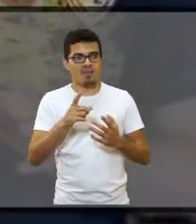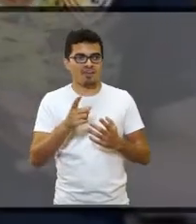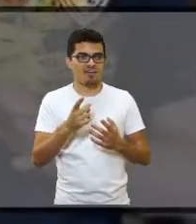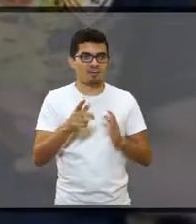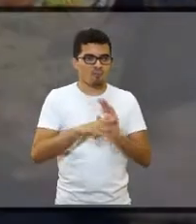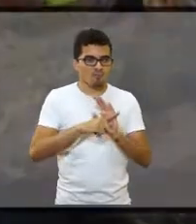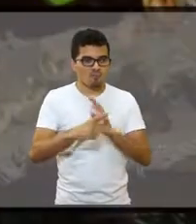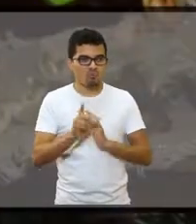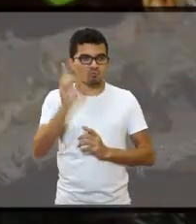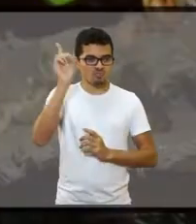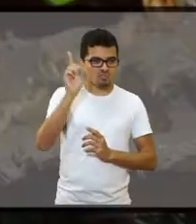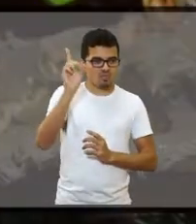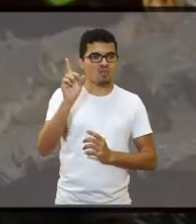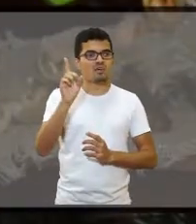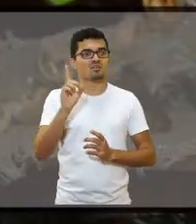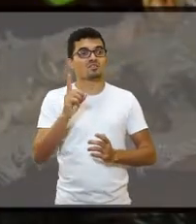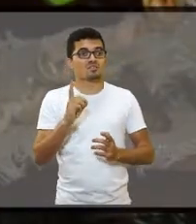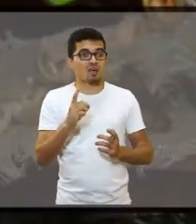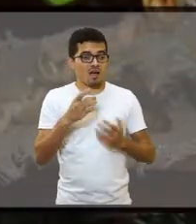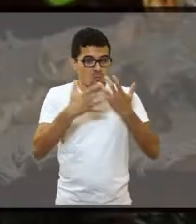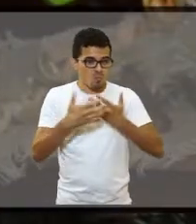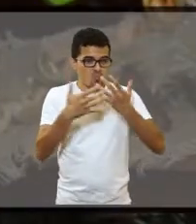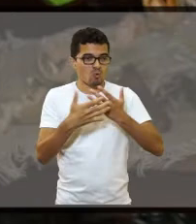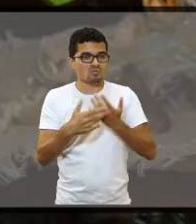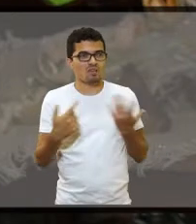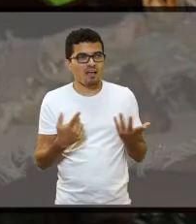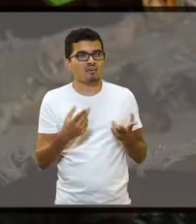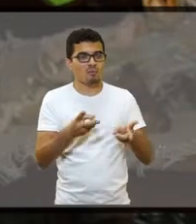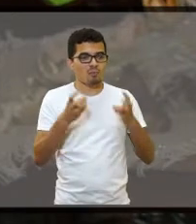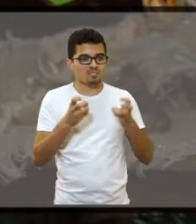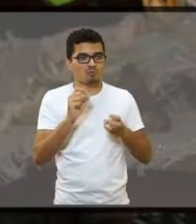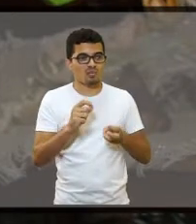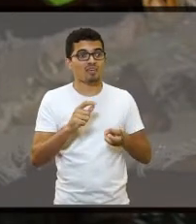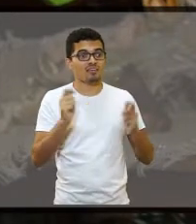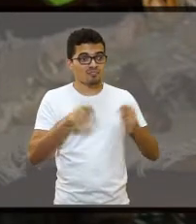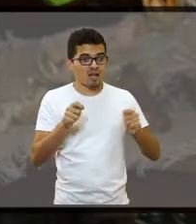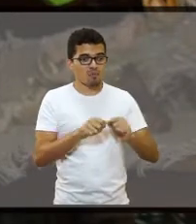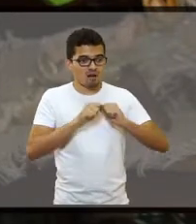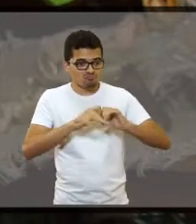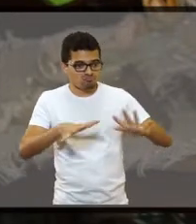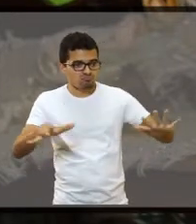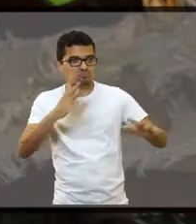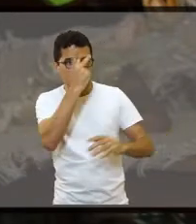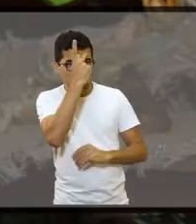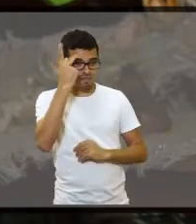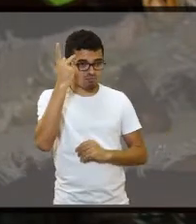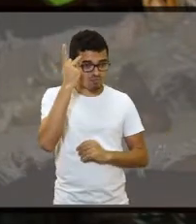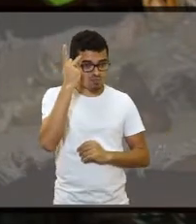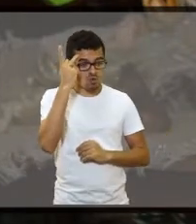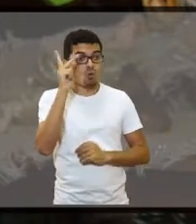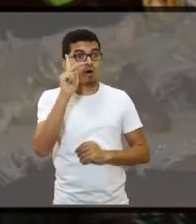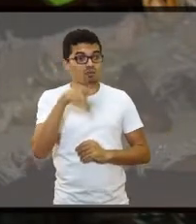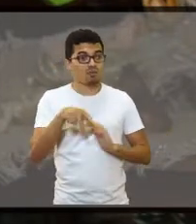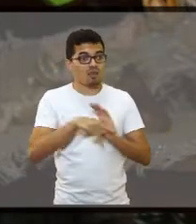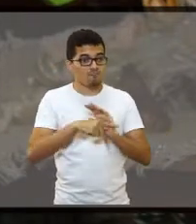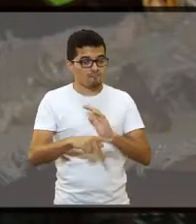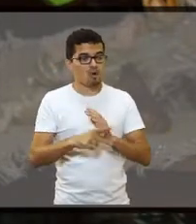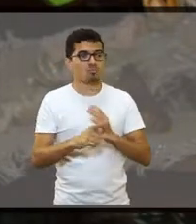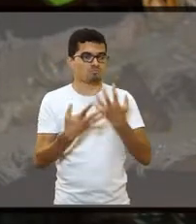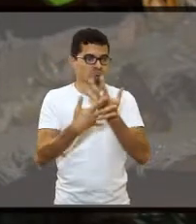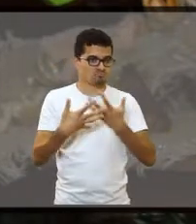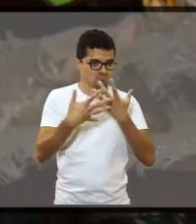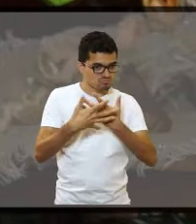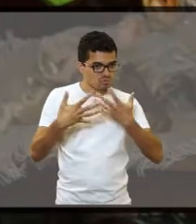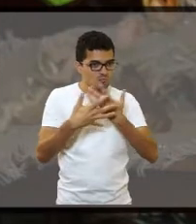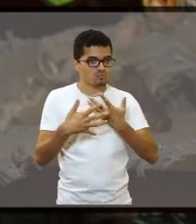música, que a música gospel. A gente vê que a gente cria frutos nas pessoas. Que a gente gera frutos nas pessoas através do que Deus faz